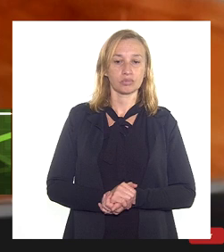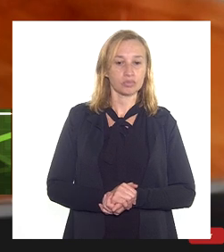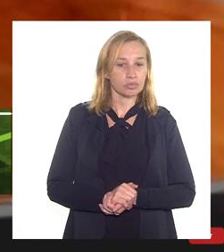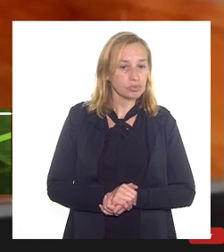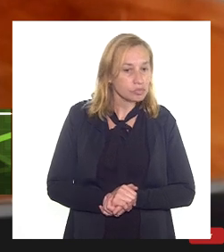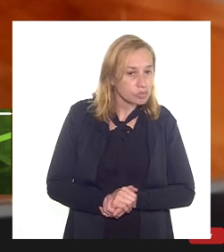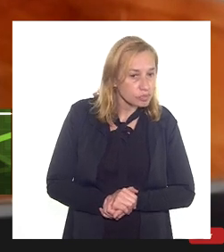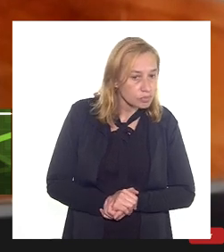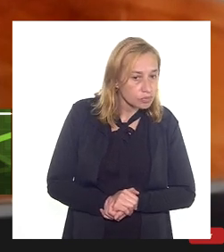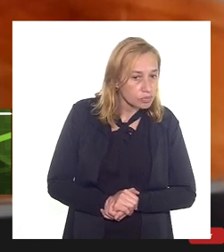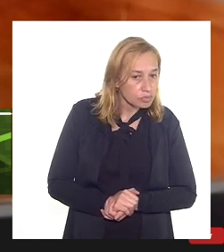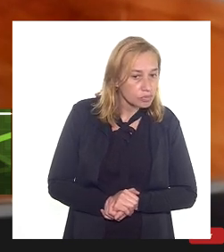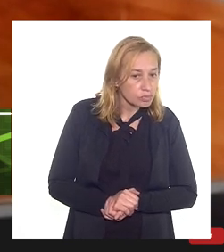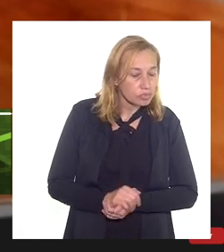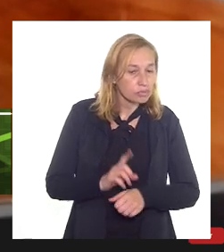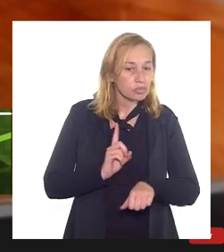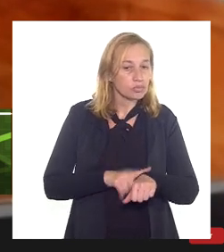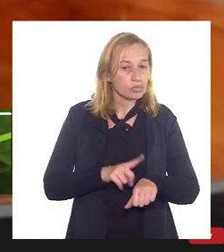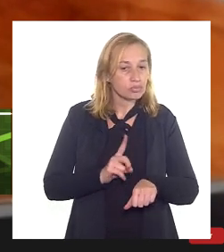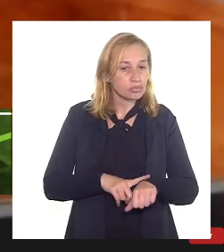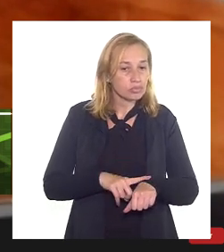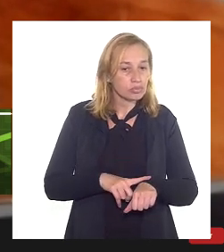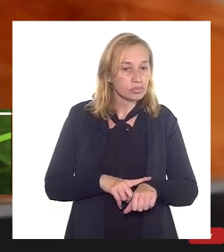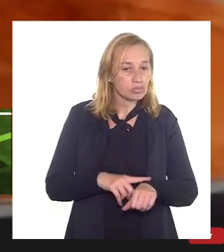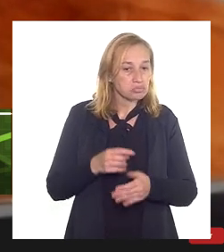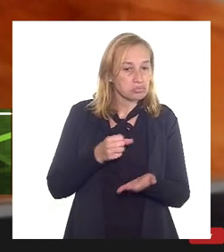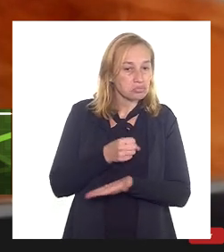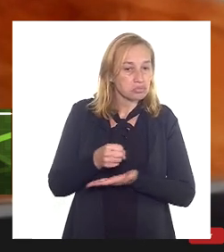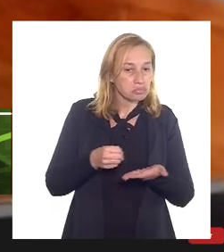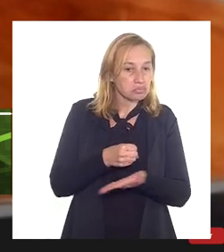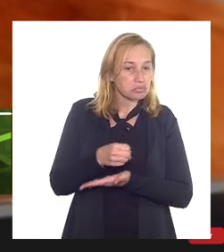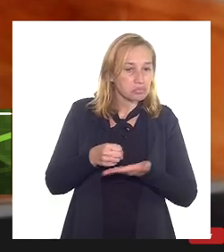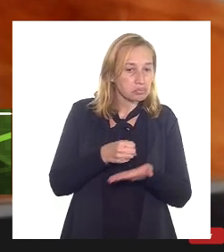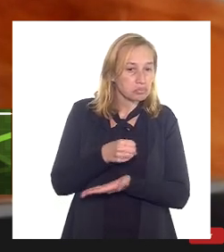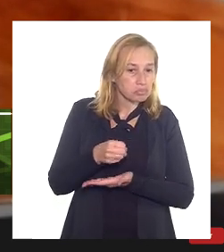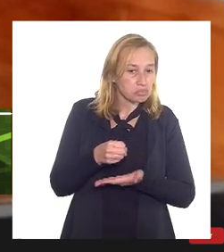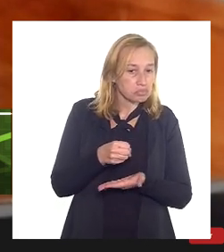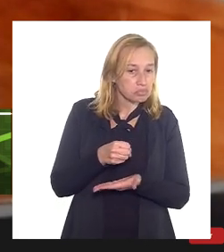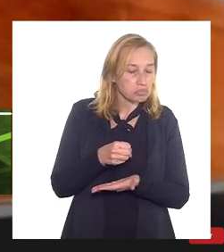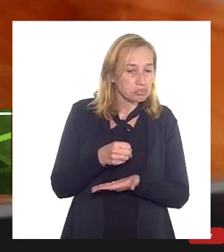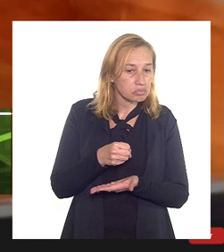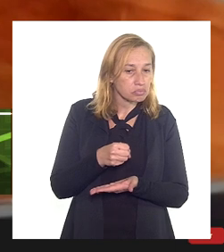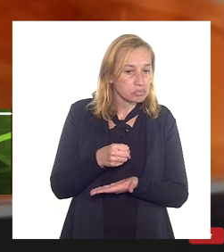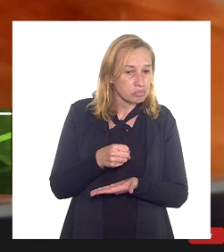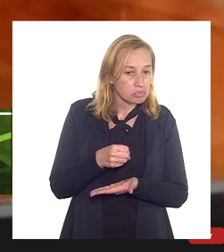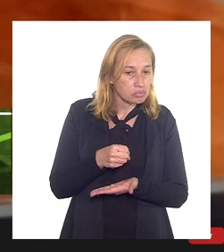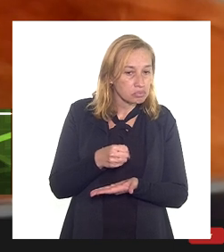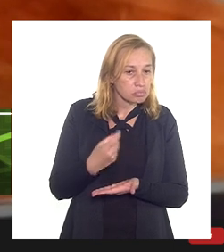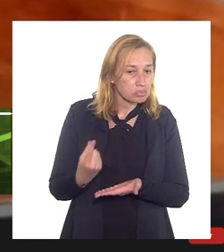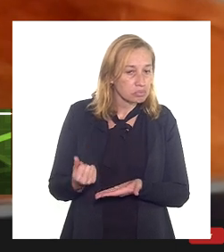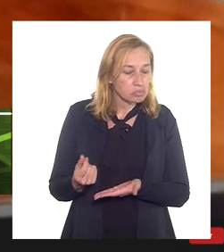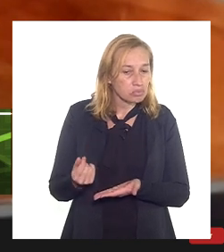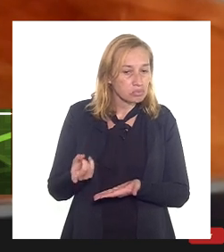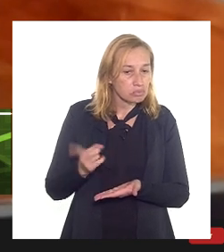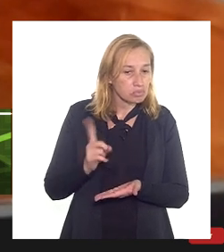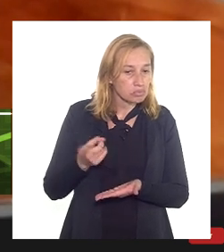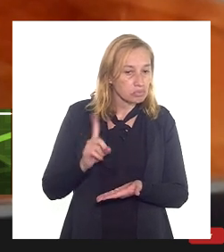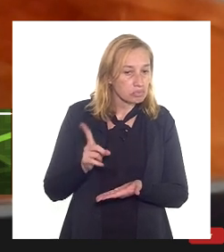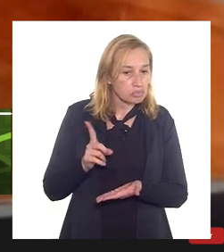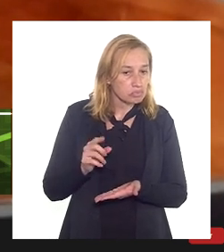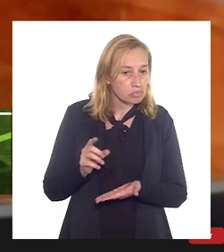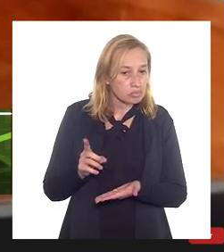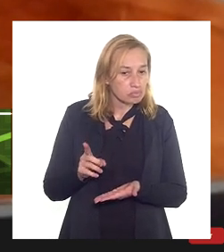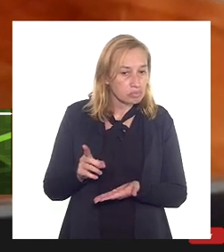a provisão ela tenha como base o valor em dólar ela é